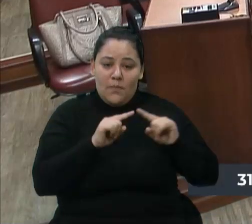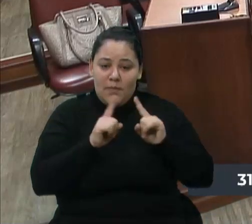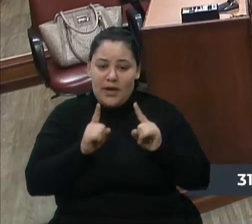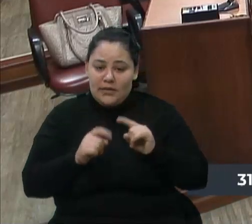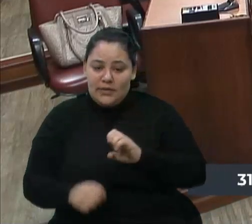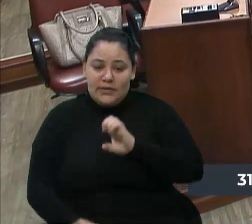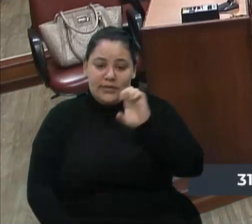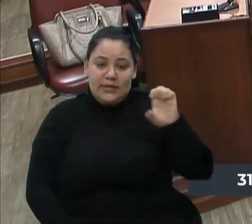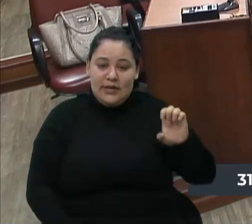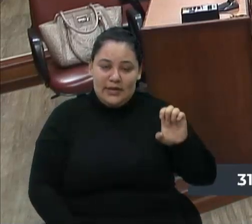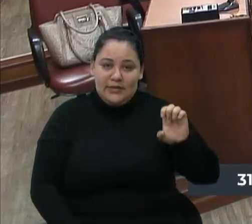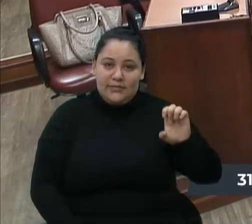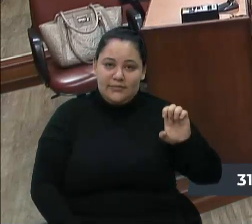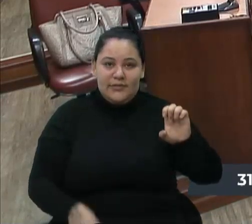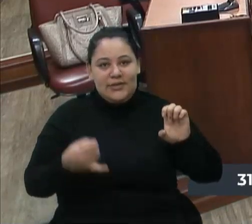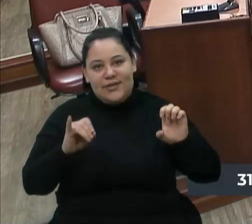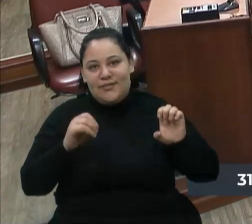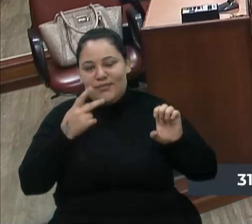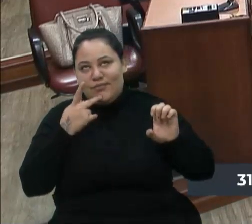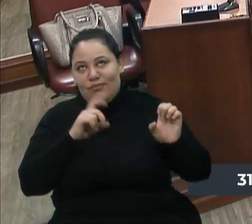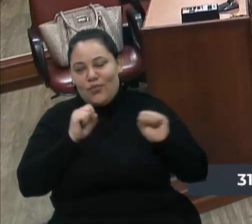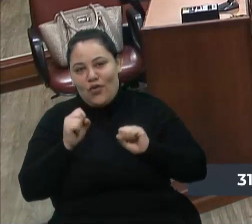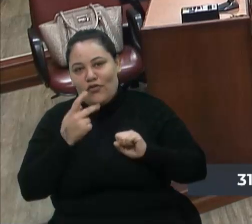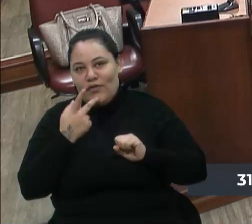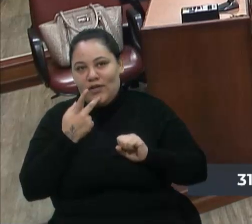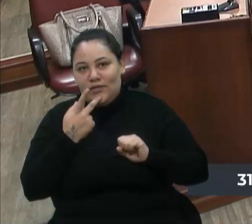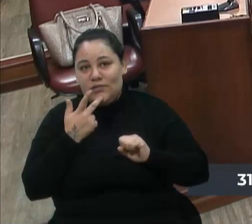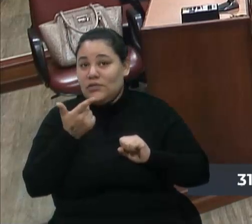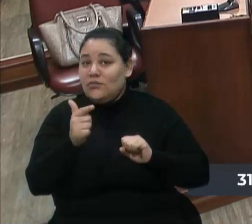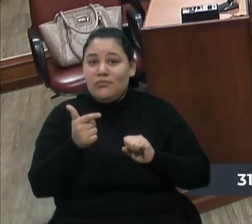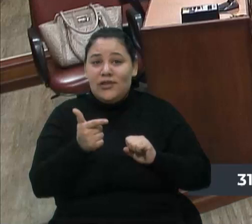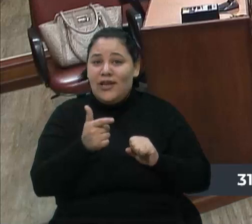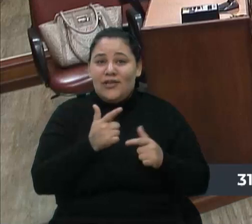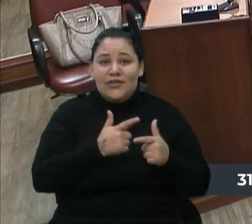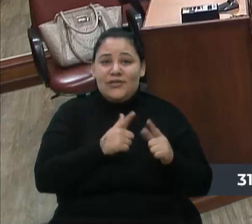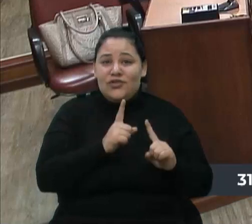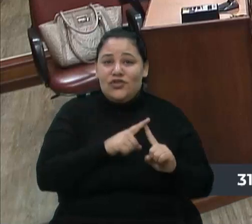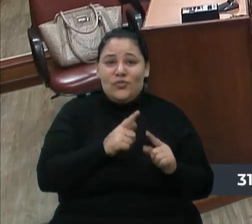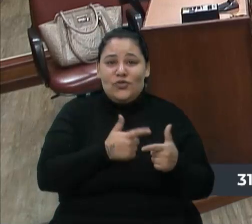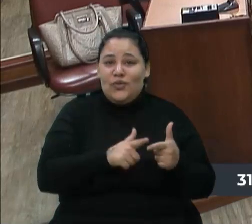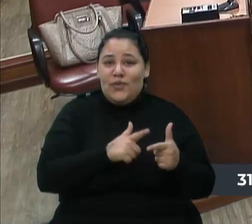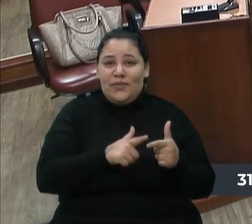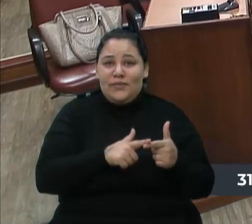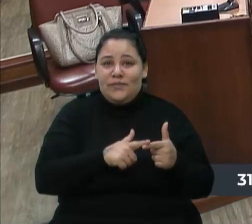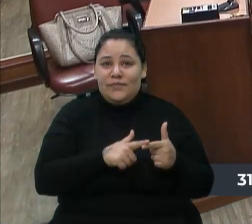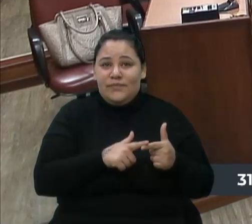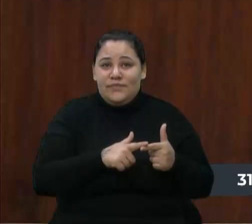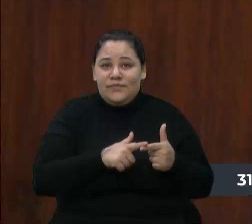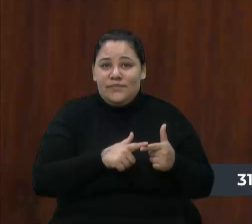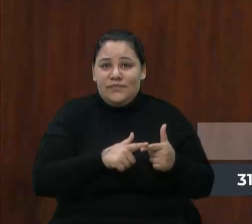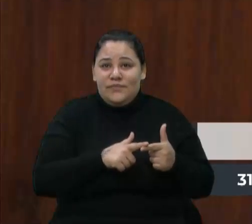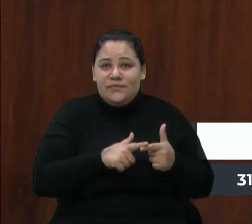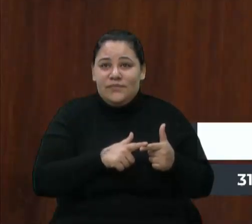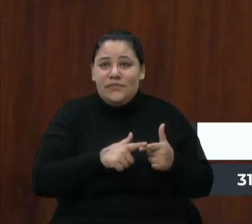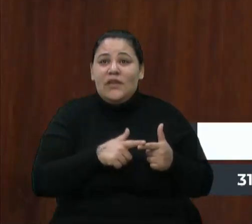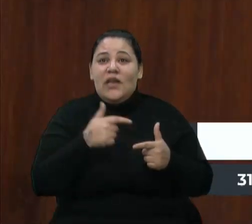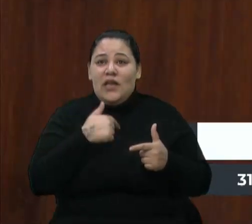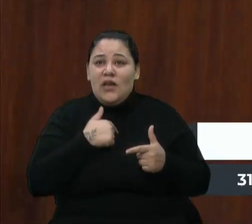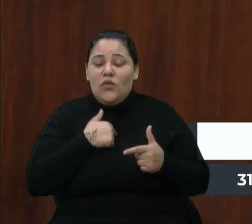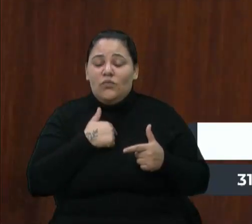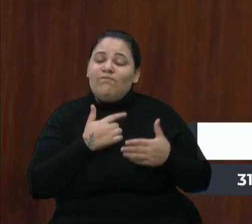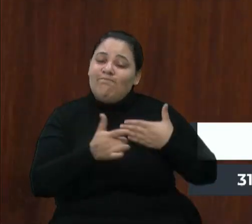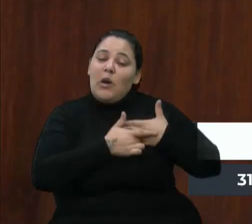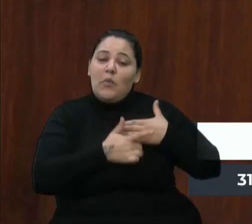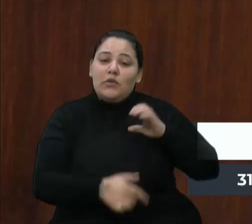se é que dá para se chamar assim, não tem esse tipo de problema. Eu jamais, e eu me coloco como de esquerda, eu jamais